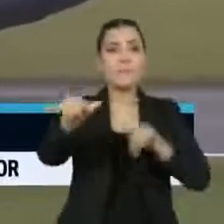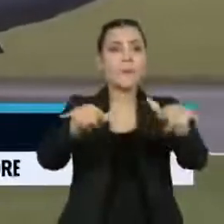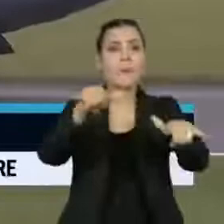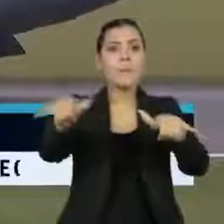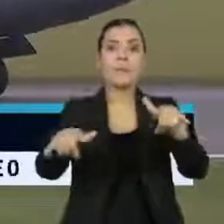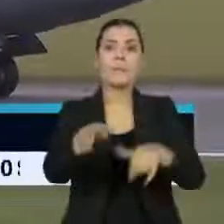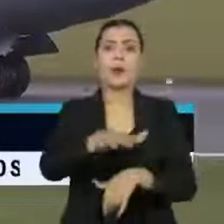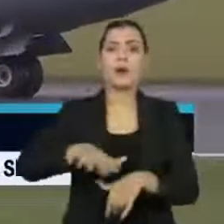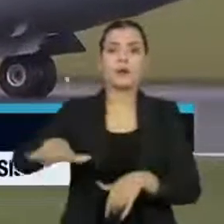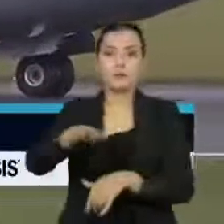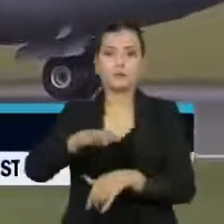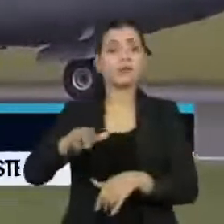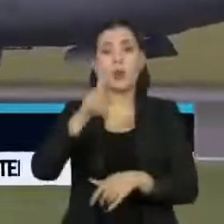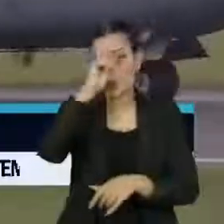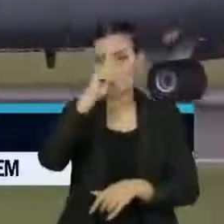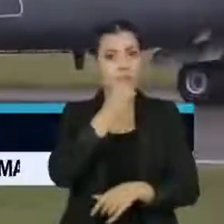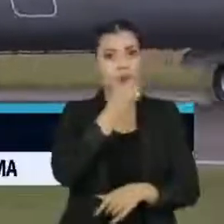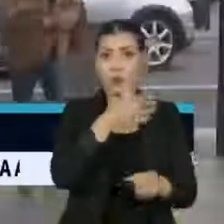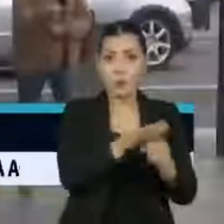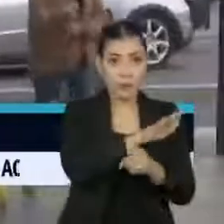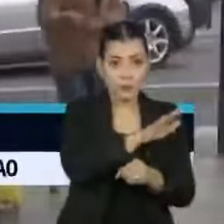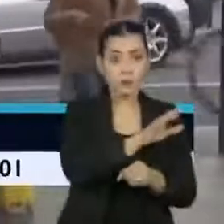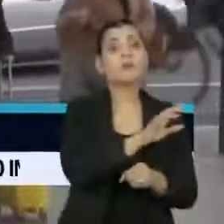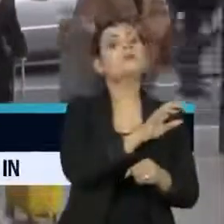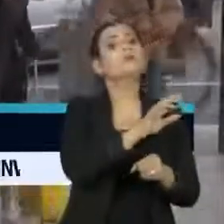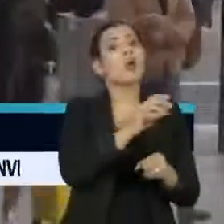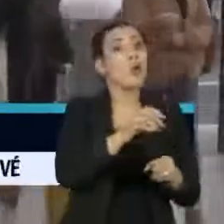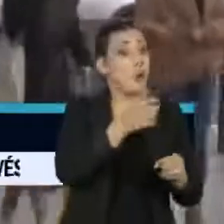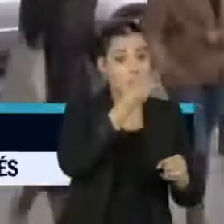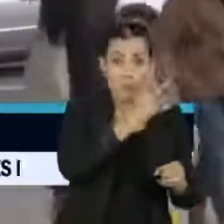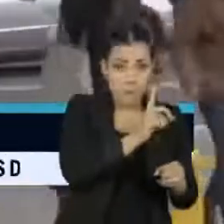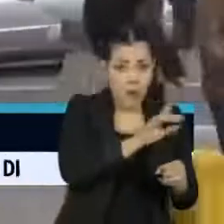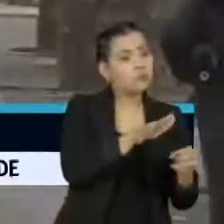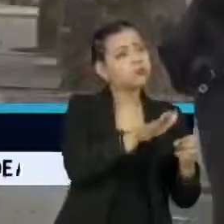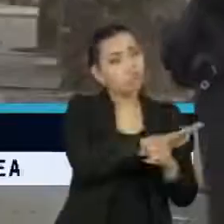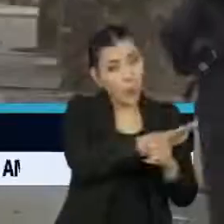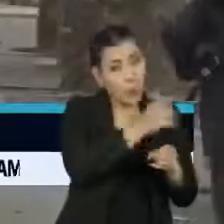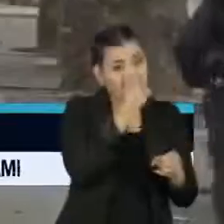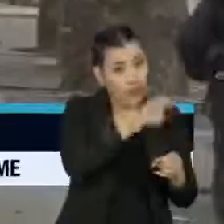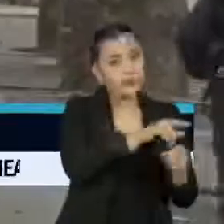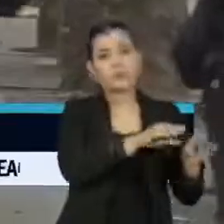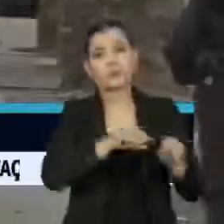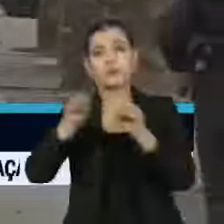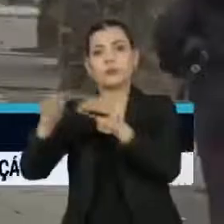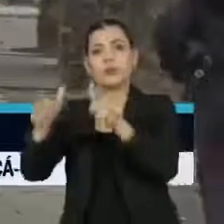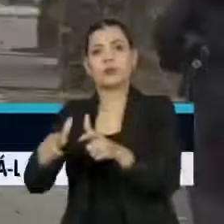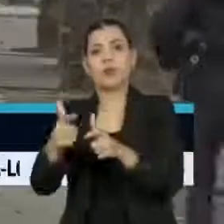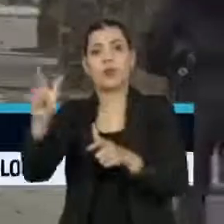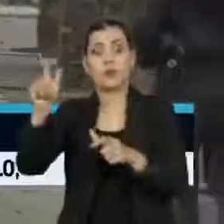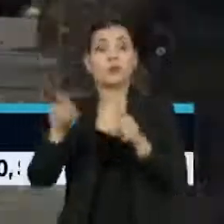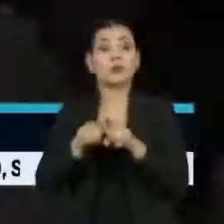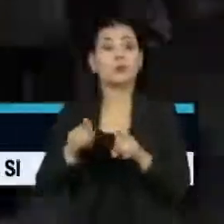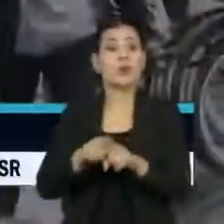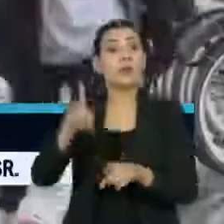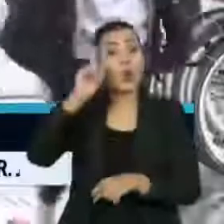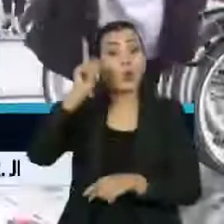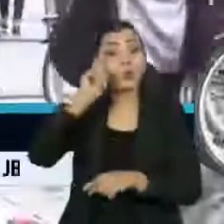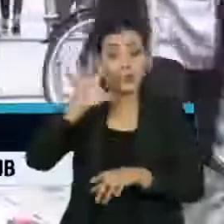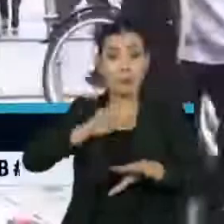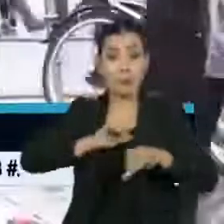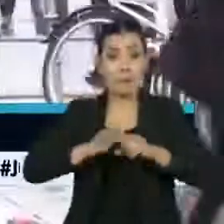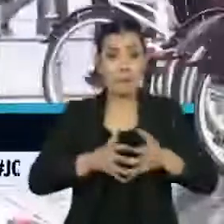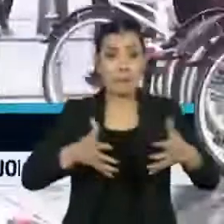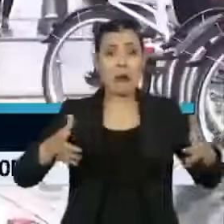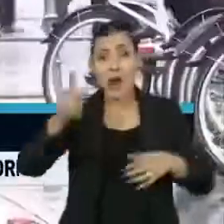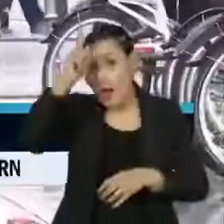em que os hospitais não estão lotados. A França tem cerca de 50 mil novos casos por dia da doença. Na